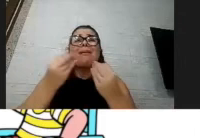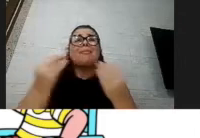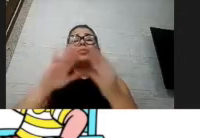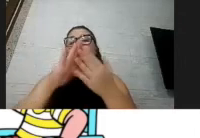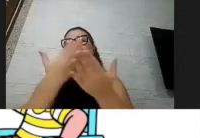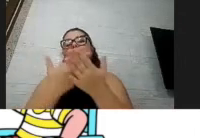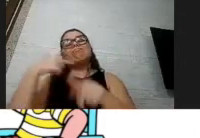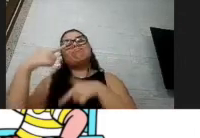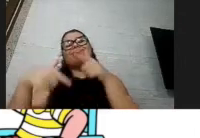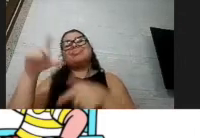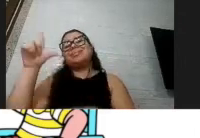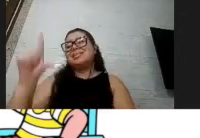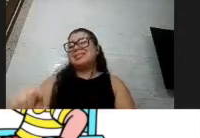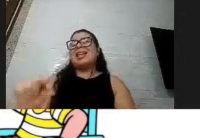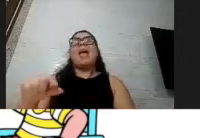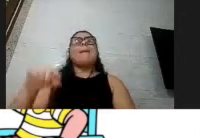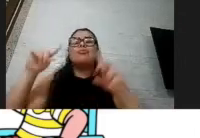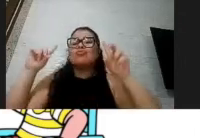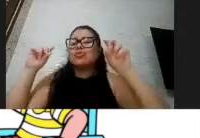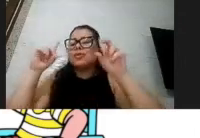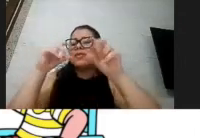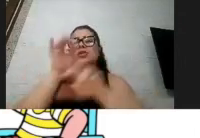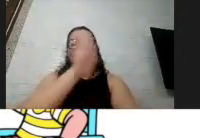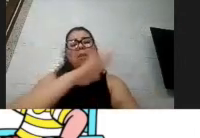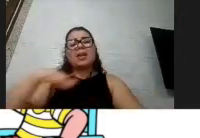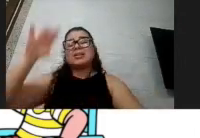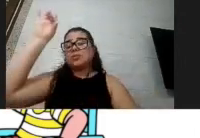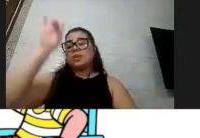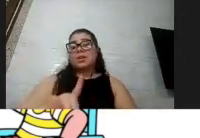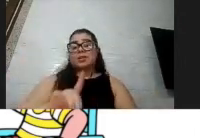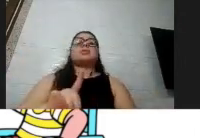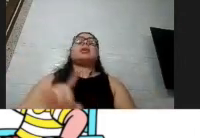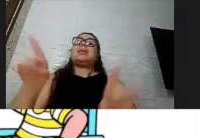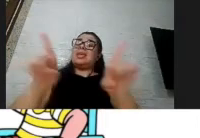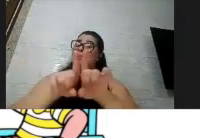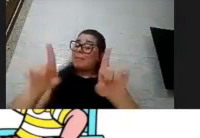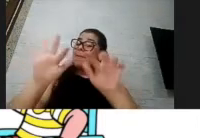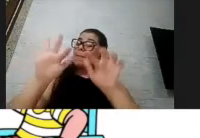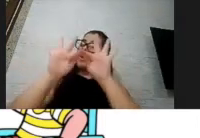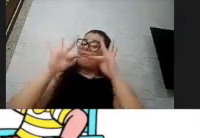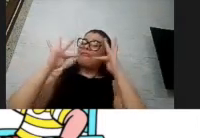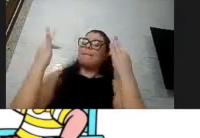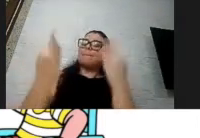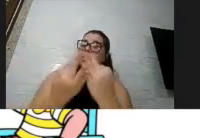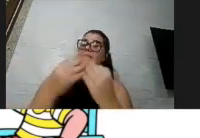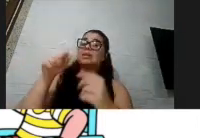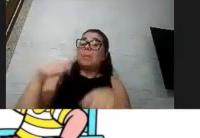então é um estresse muito grande para essas crianças e um estresse muito grande para os pais também, então tudo isso tem que botar na conta aí desse